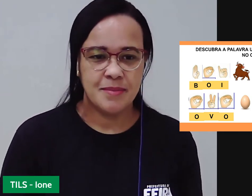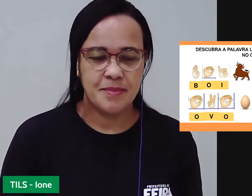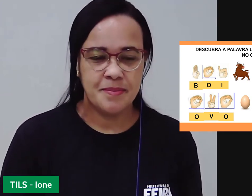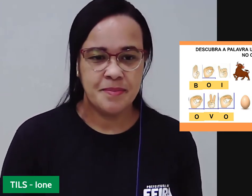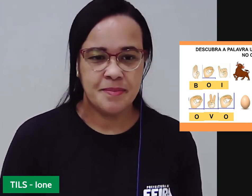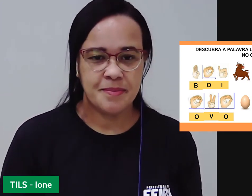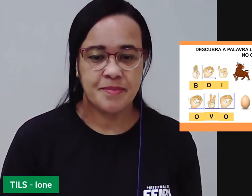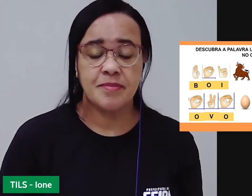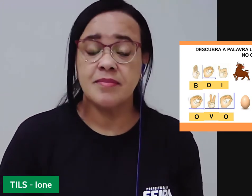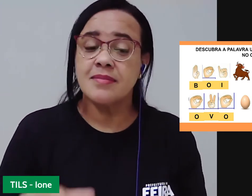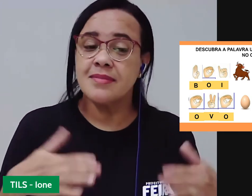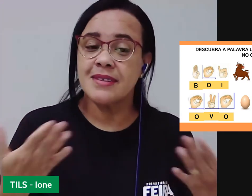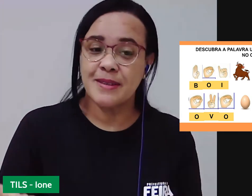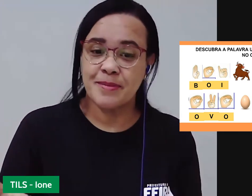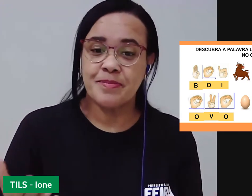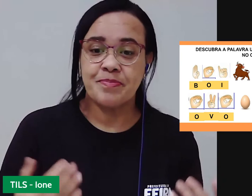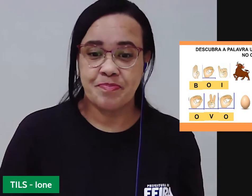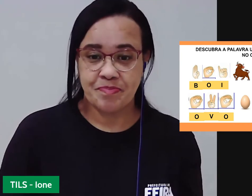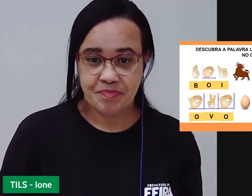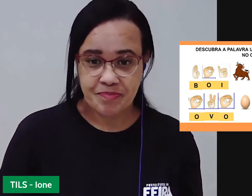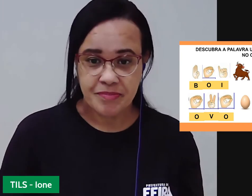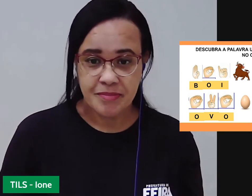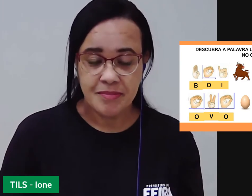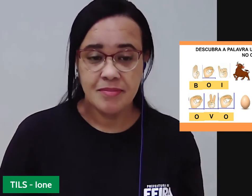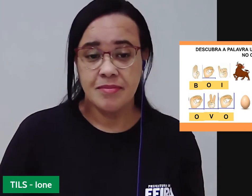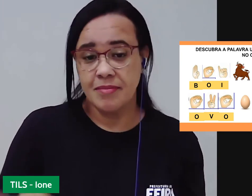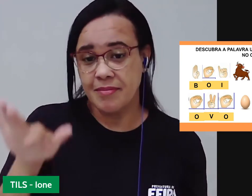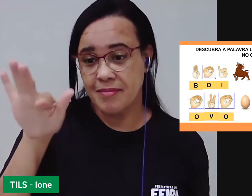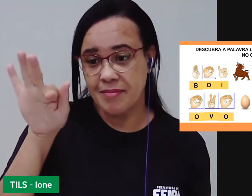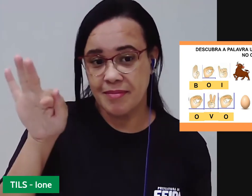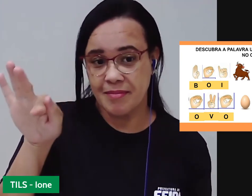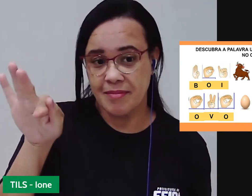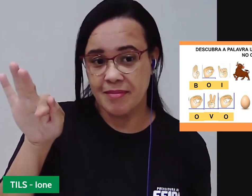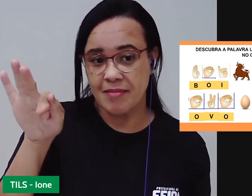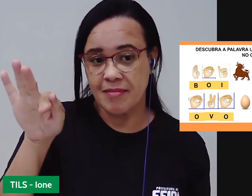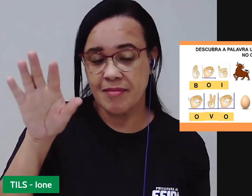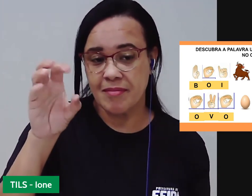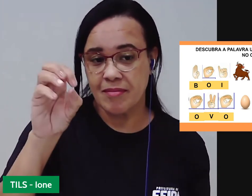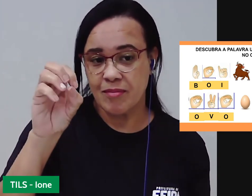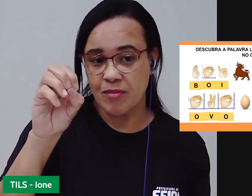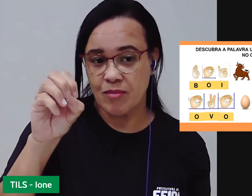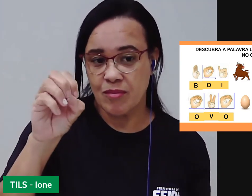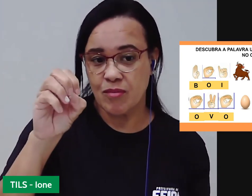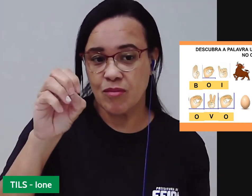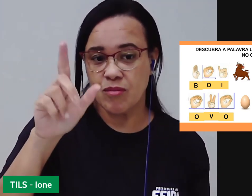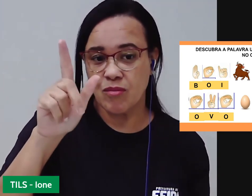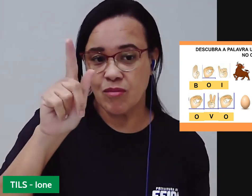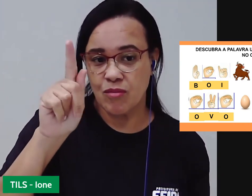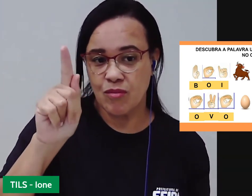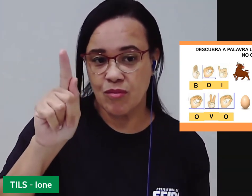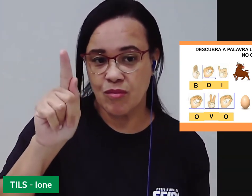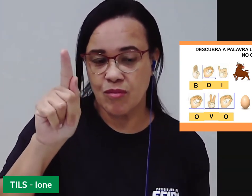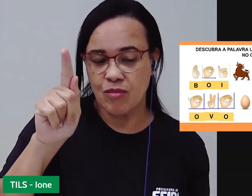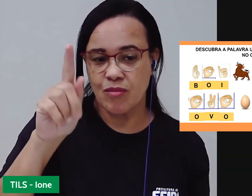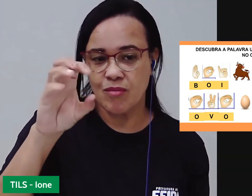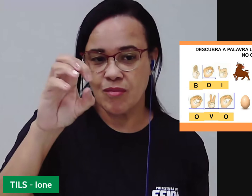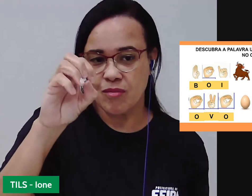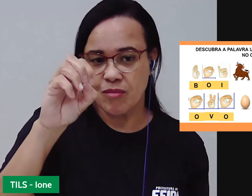Então, foi a palavra, né? Fogo.